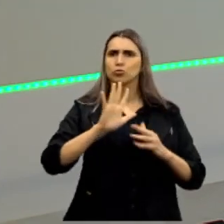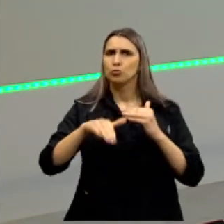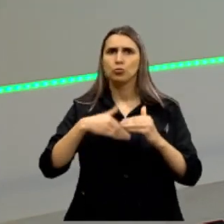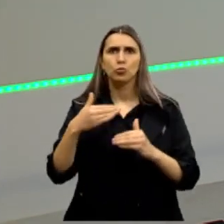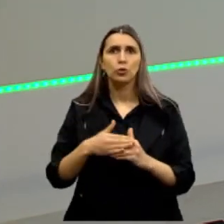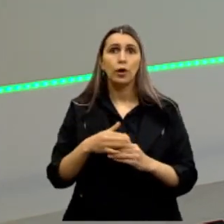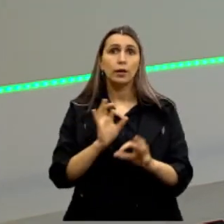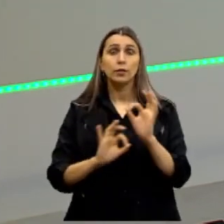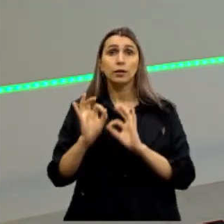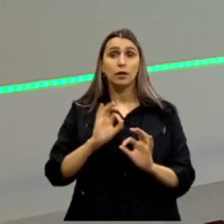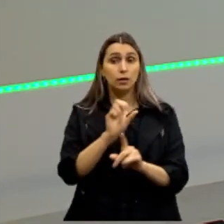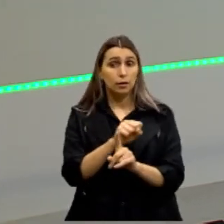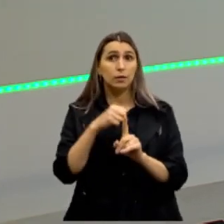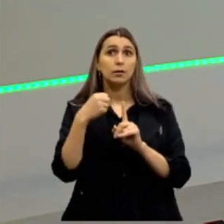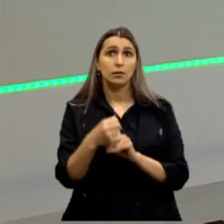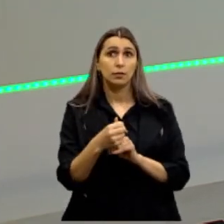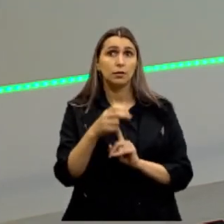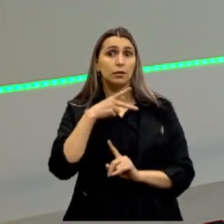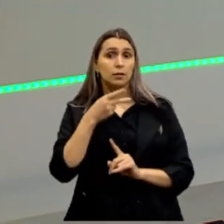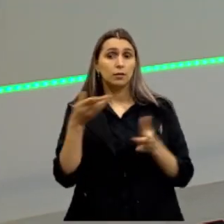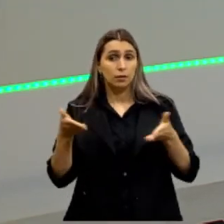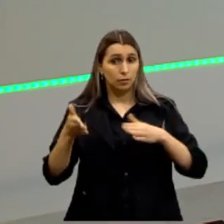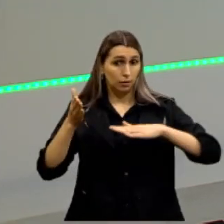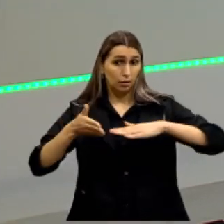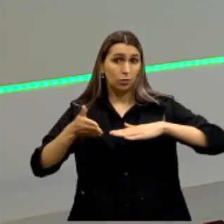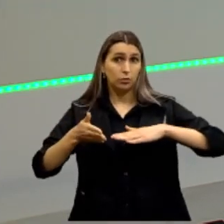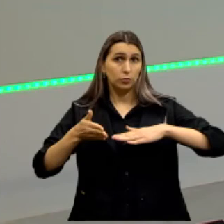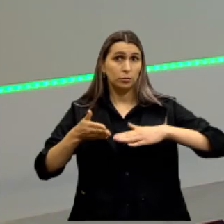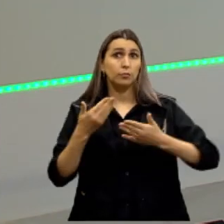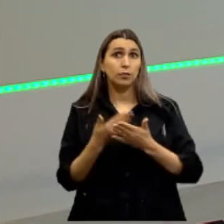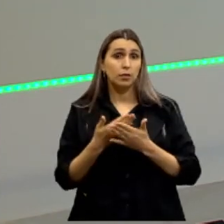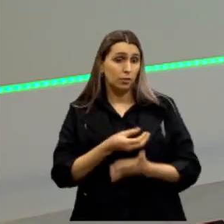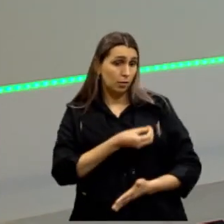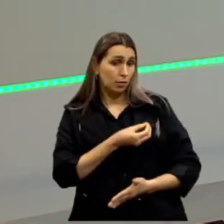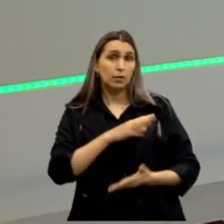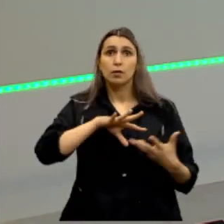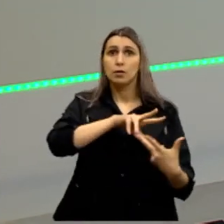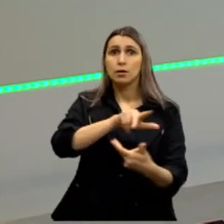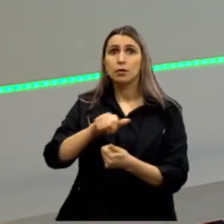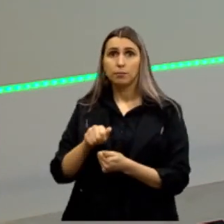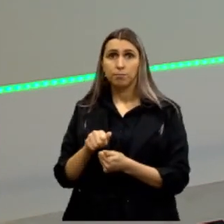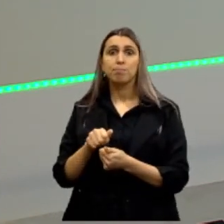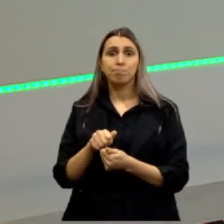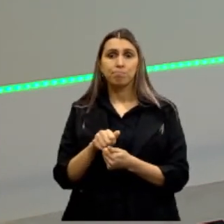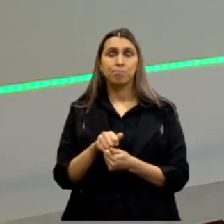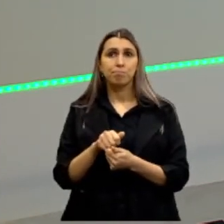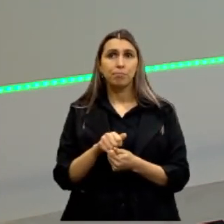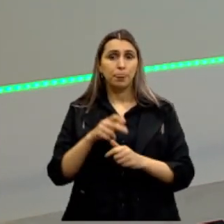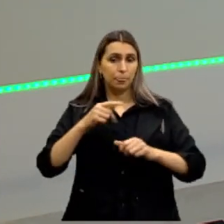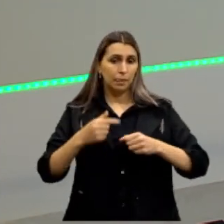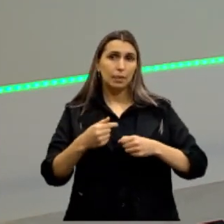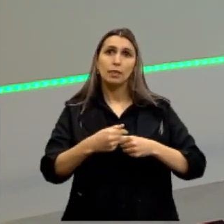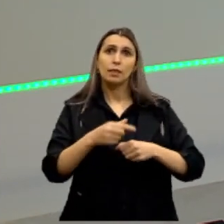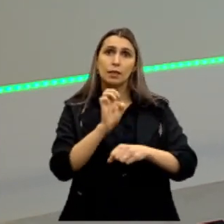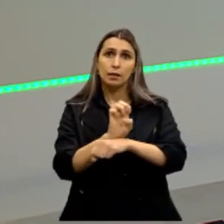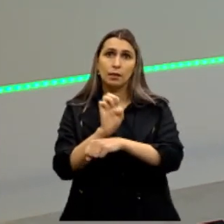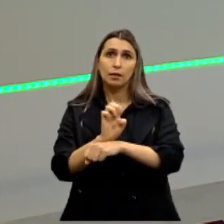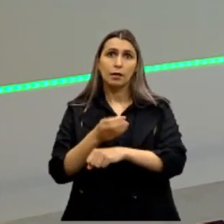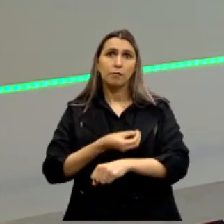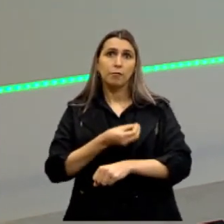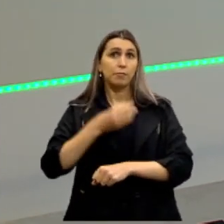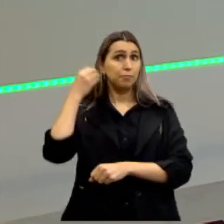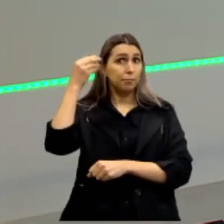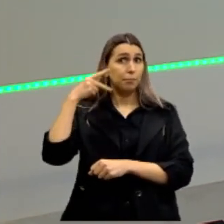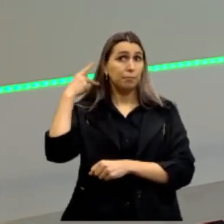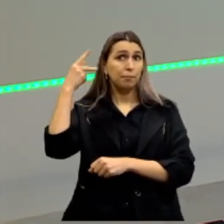essa é a organização social contemporânea que nós vivemos, esse é o mundo na polis, viver em política,